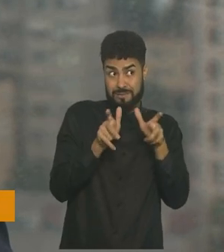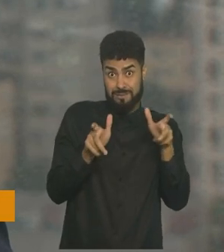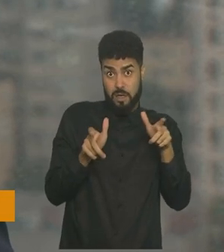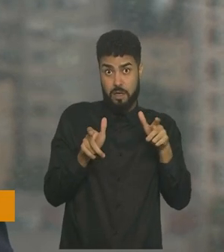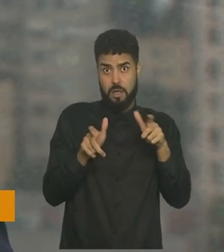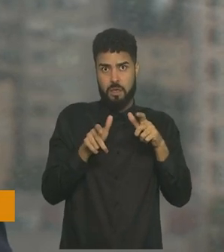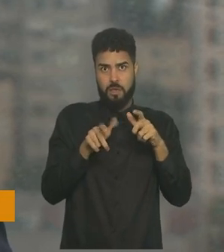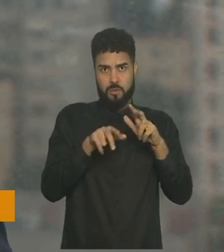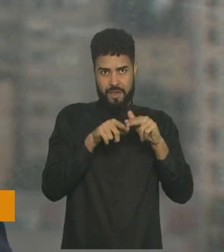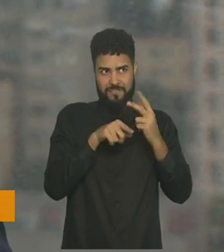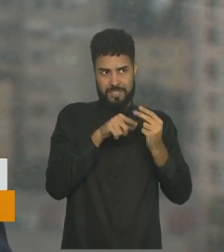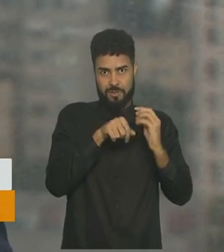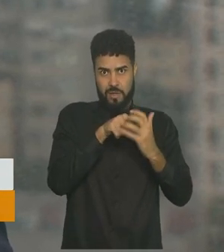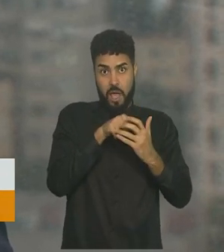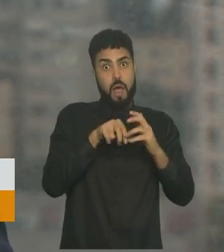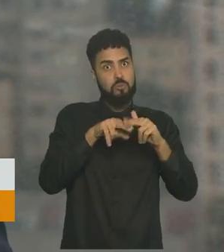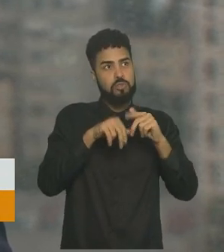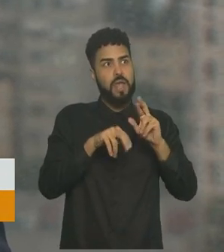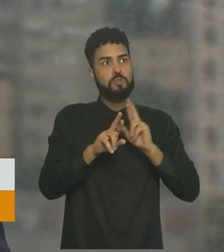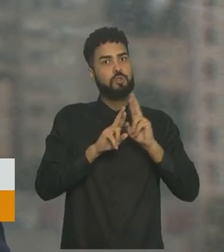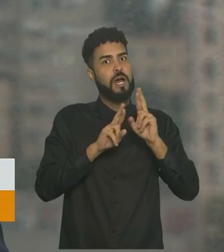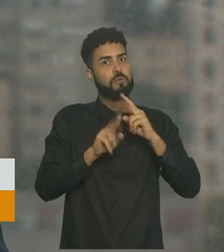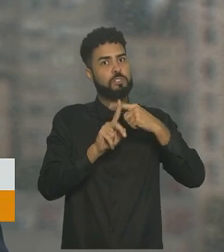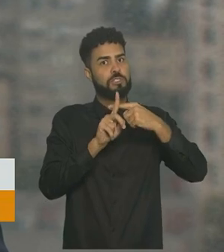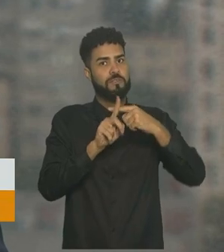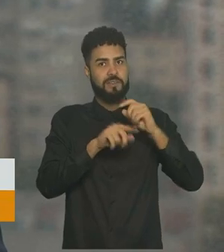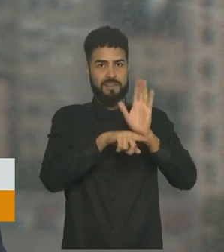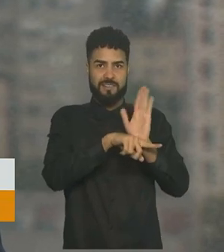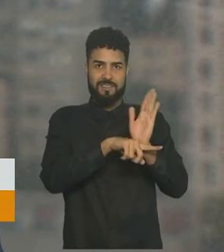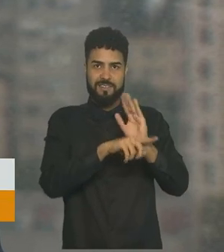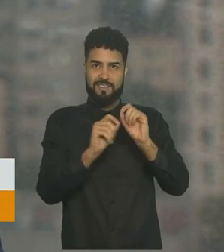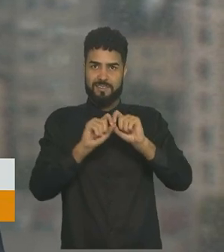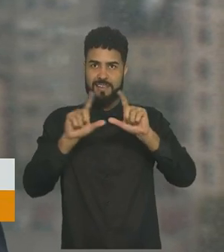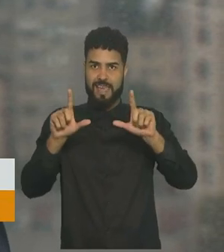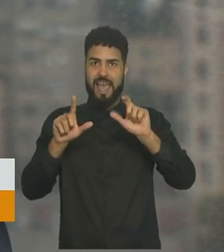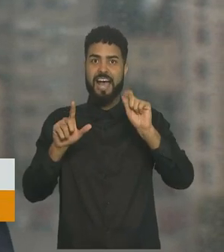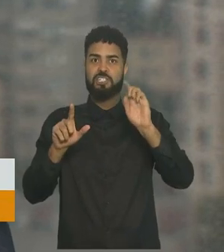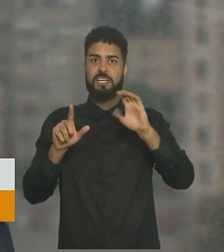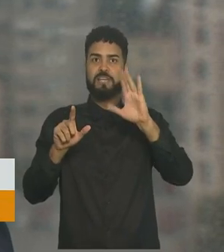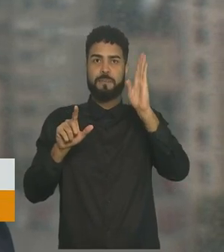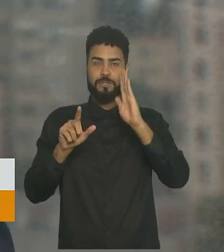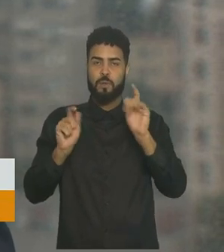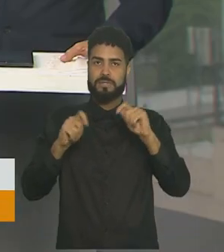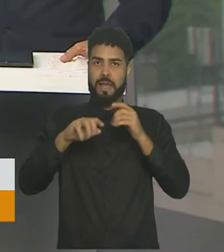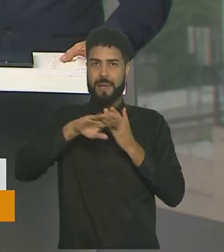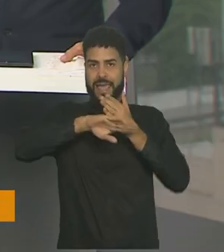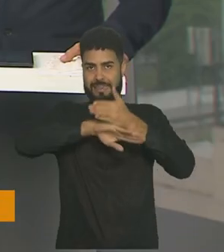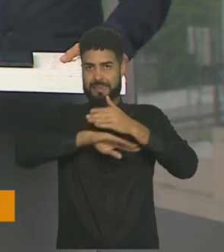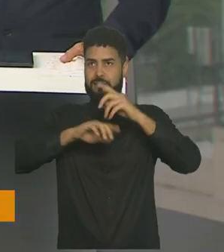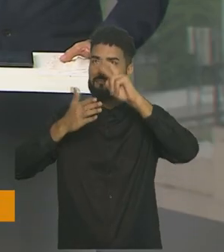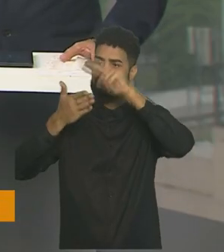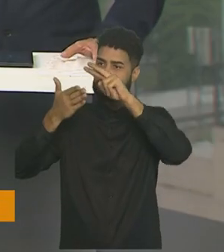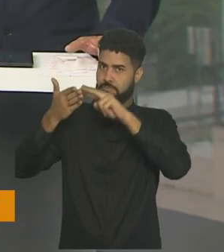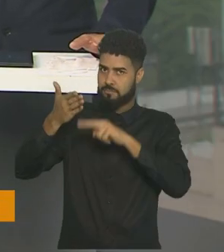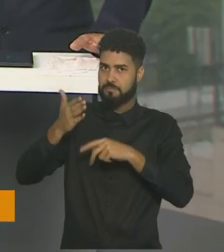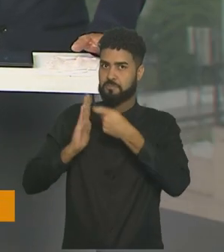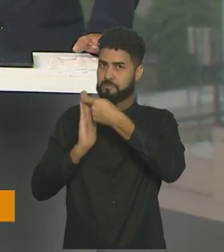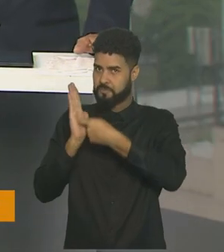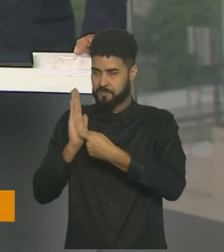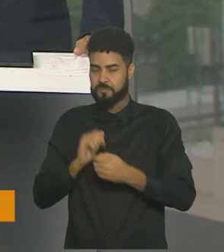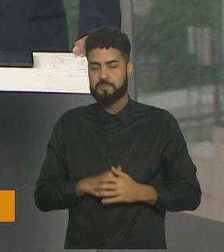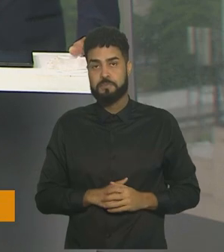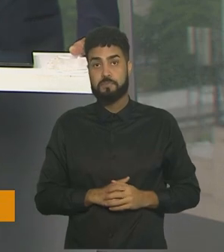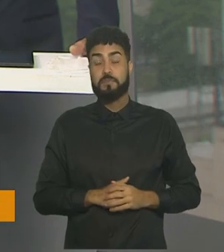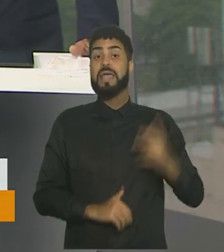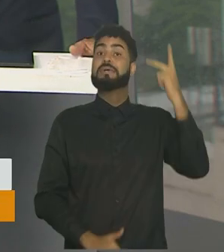vem surtindo efeito. A reportagem completa a gente confere no portal da Agência Brasil. Em São Paulo,